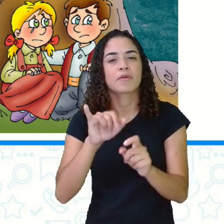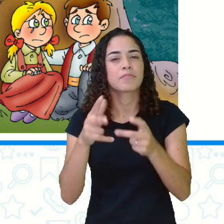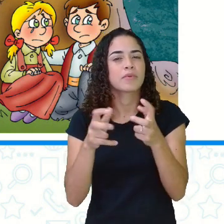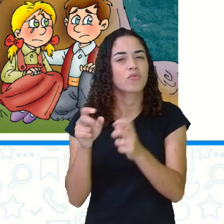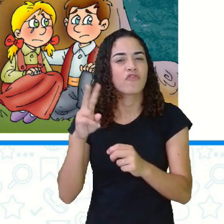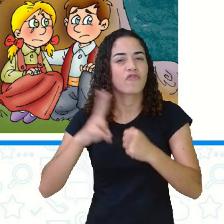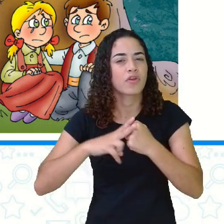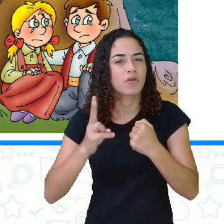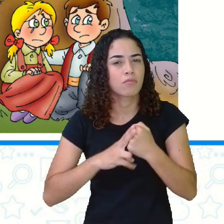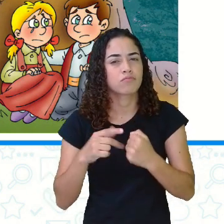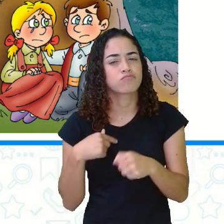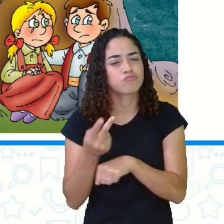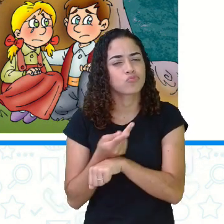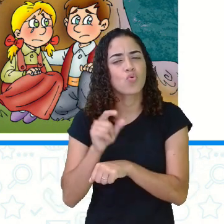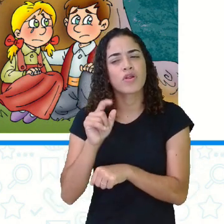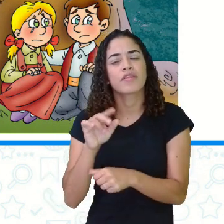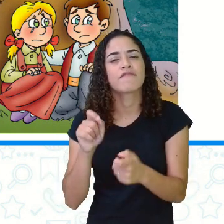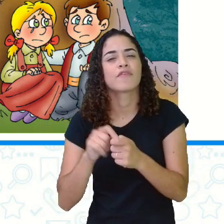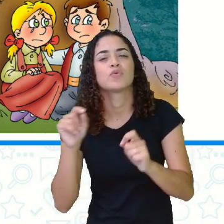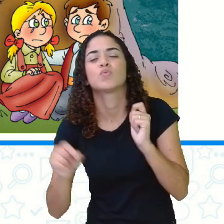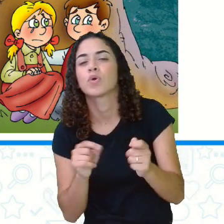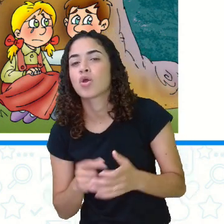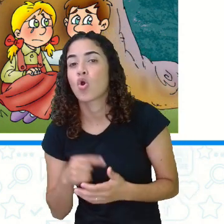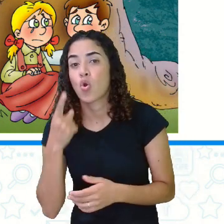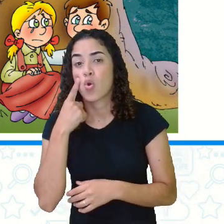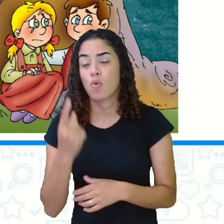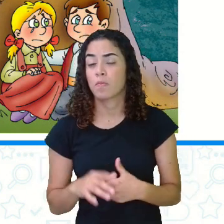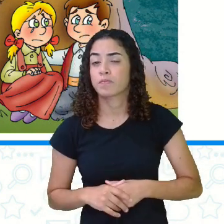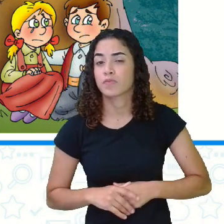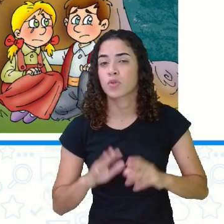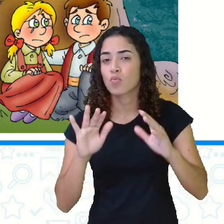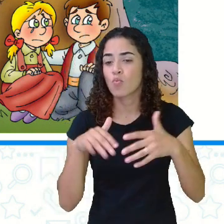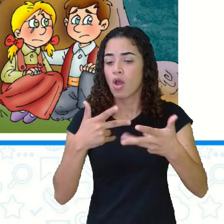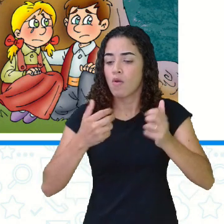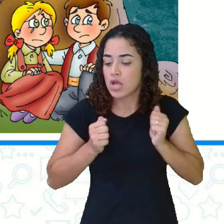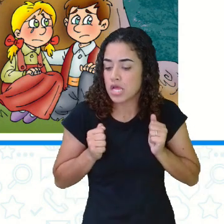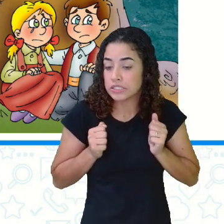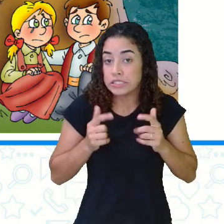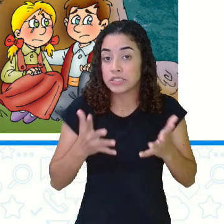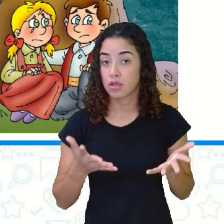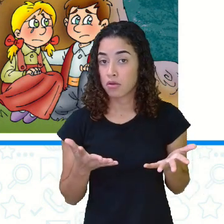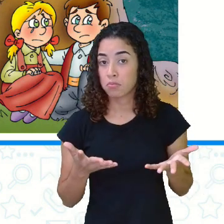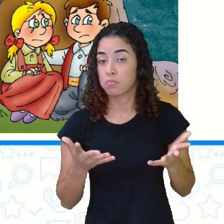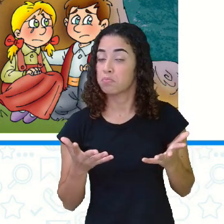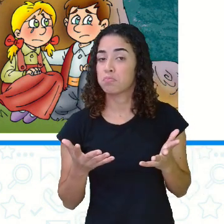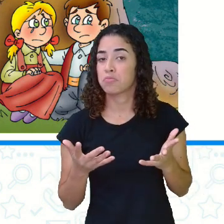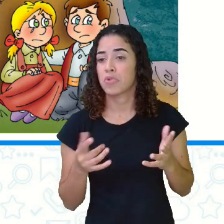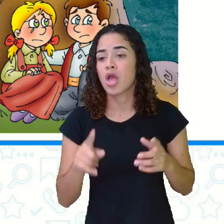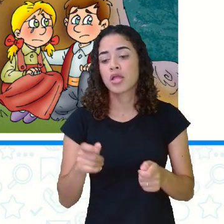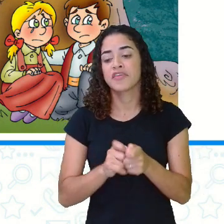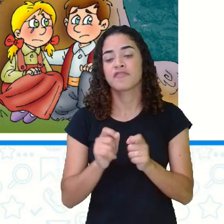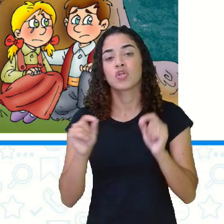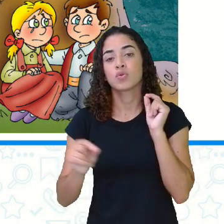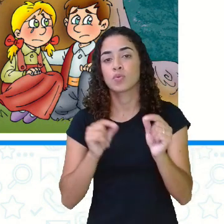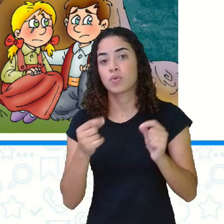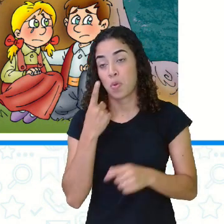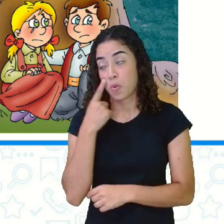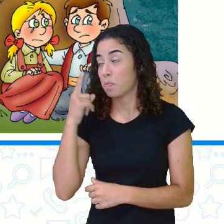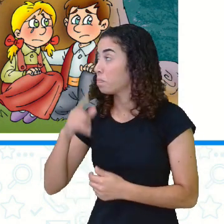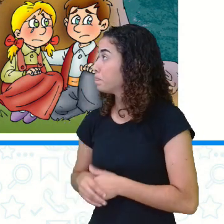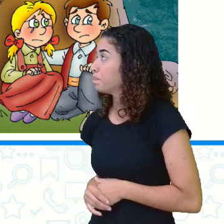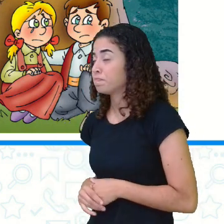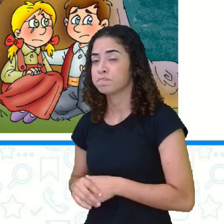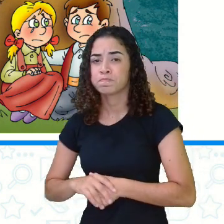como assim? Procura o que eles fizeram? Qual foi a ação? Não é? O que é que eles estão fazendo? Vamos lá.